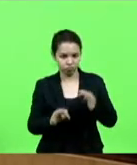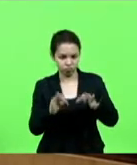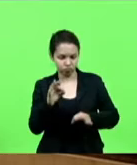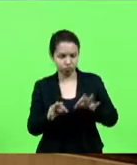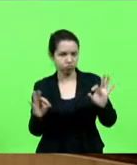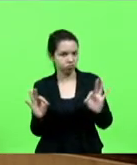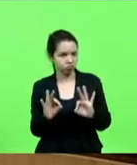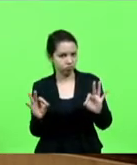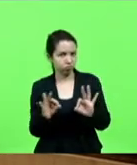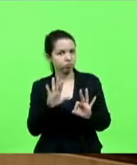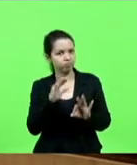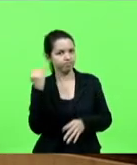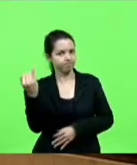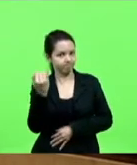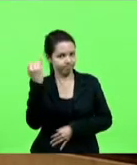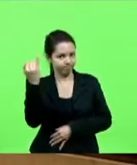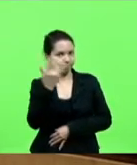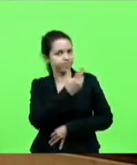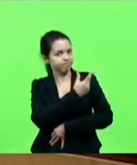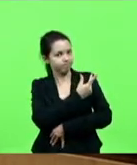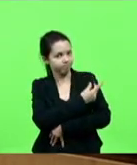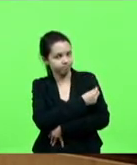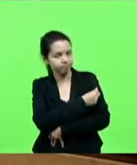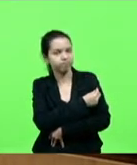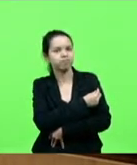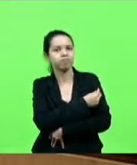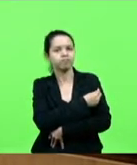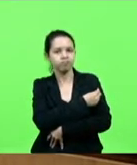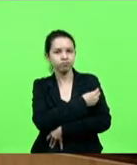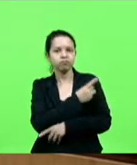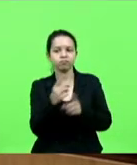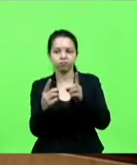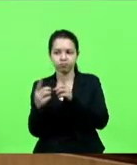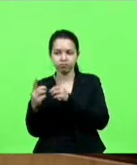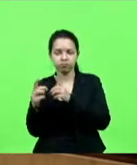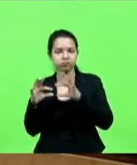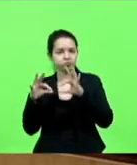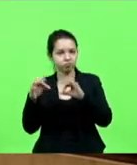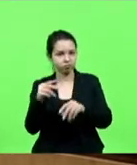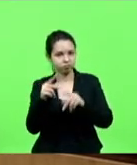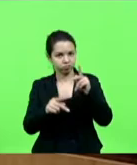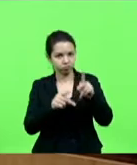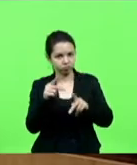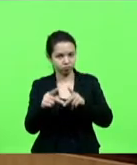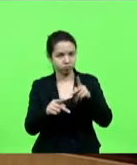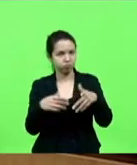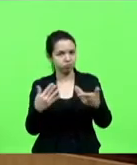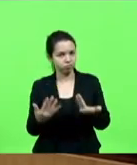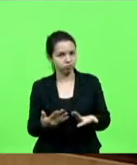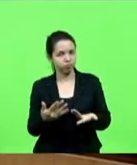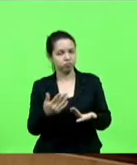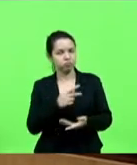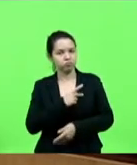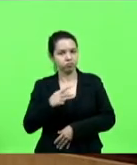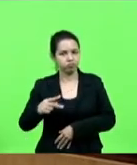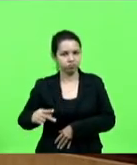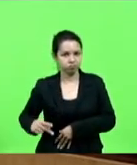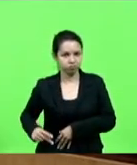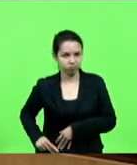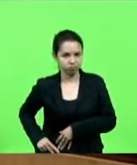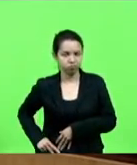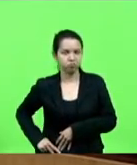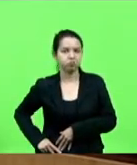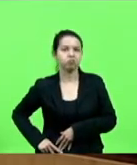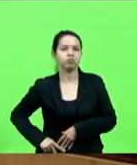importante a gente buscar vacinas para atender o quanto antes toda a população. Então, Sr. Presidente, eu encaminho favorável nesse sentido, mas